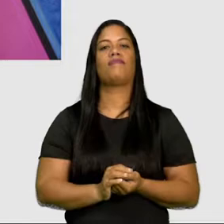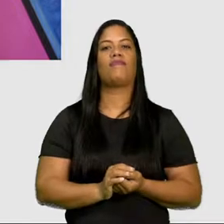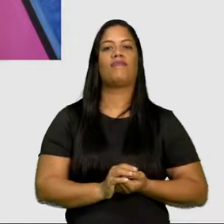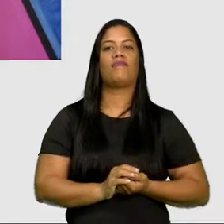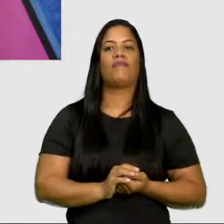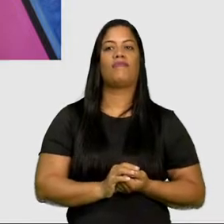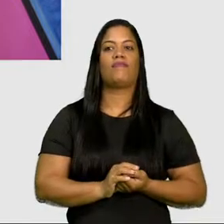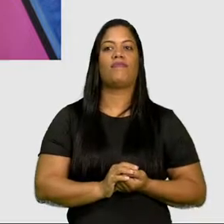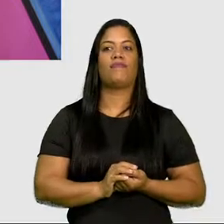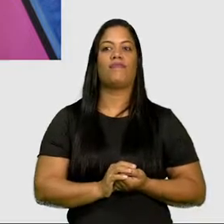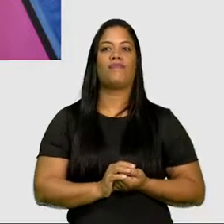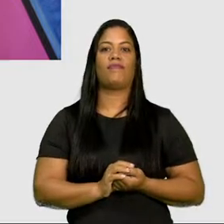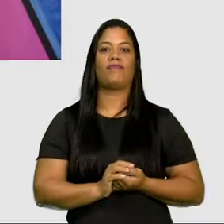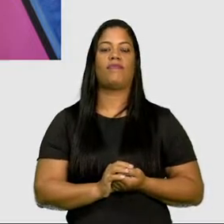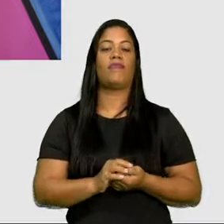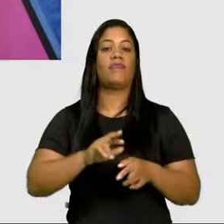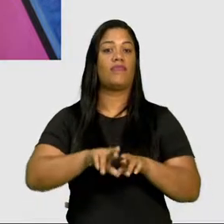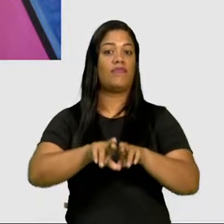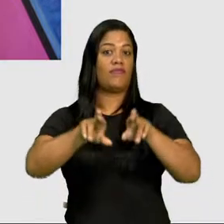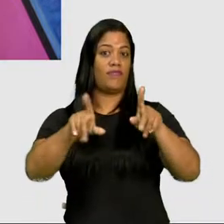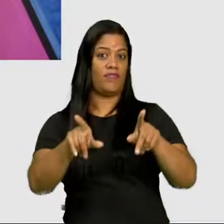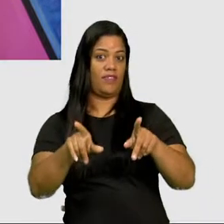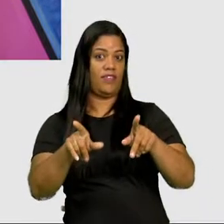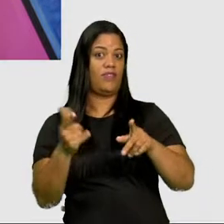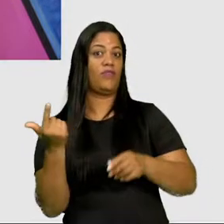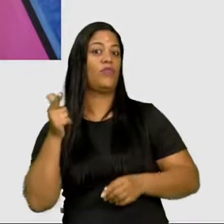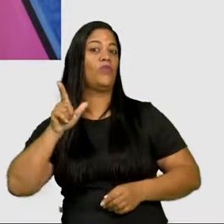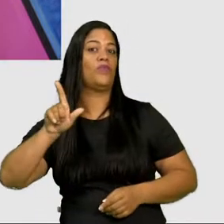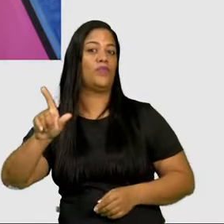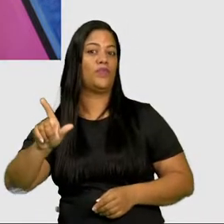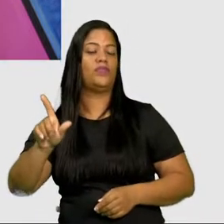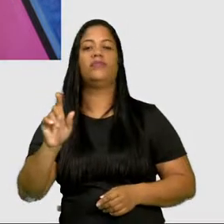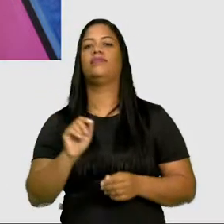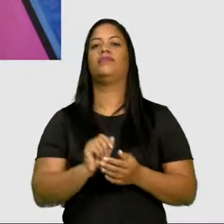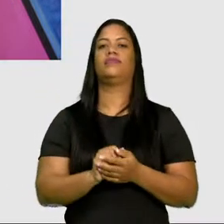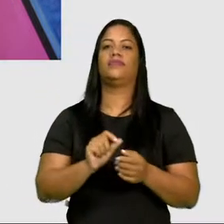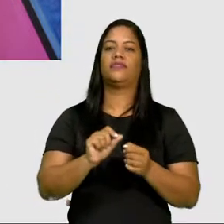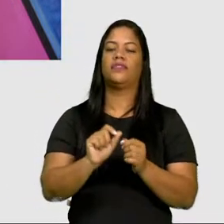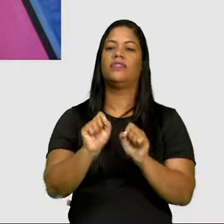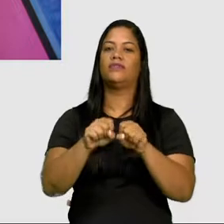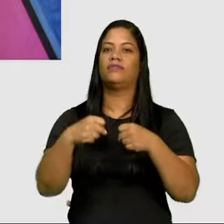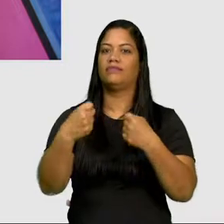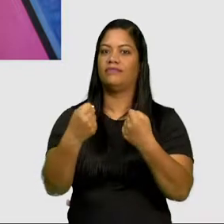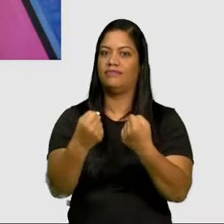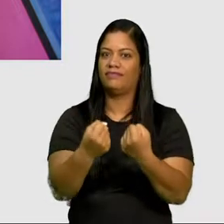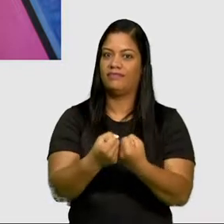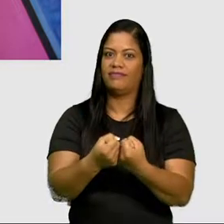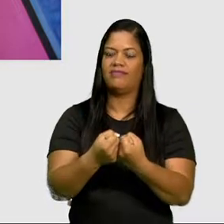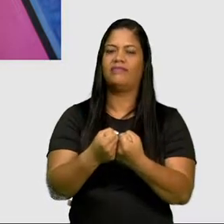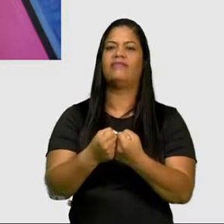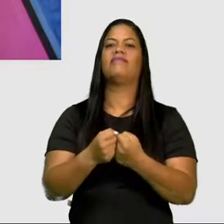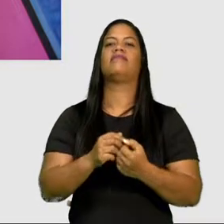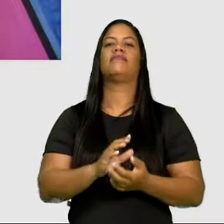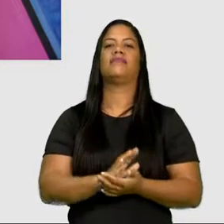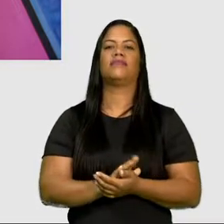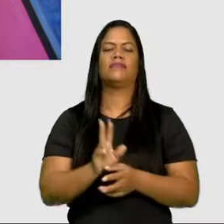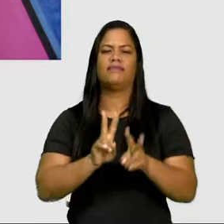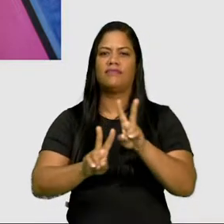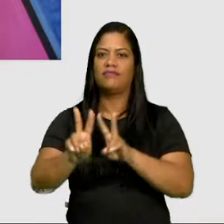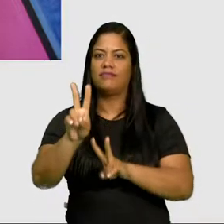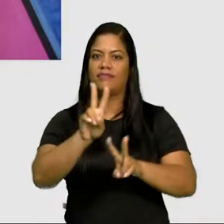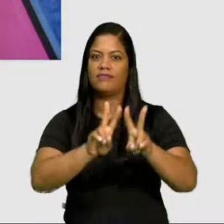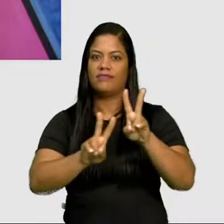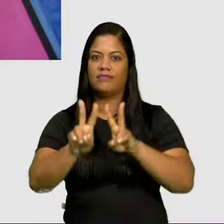geométrico, ao contrário do abstracionismo lírico, ele foca na socialização, que depende da análise